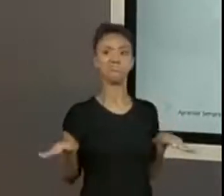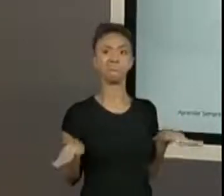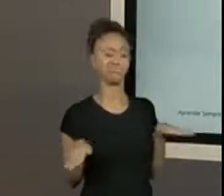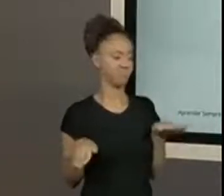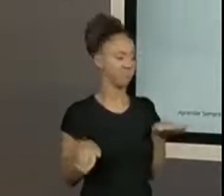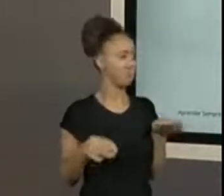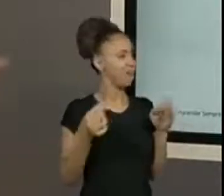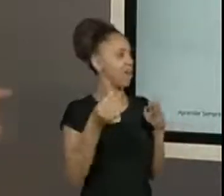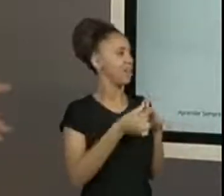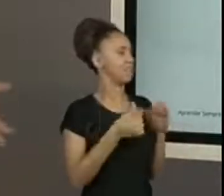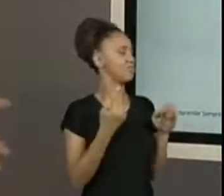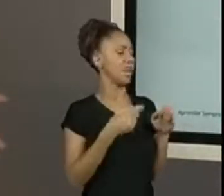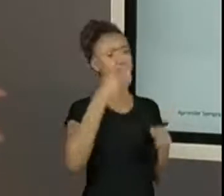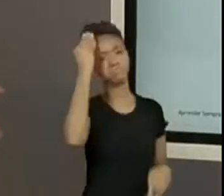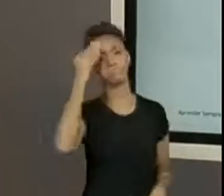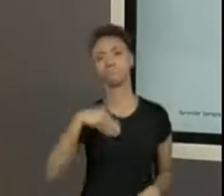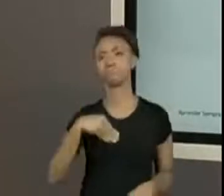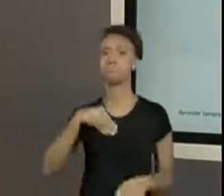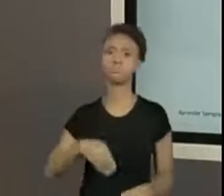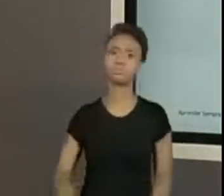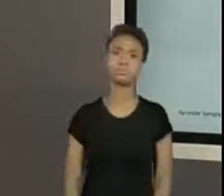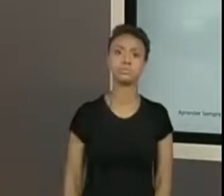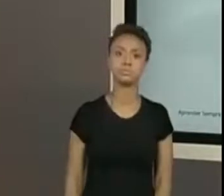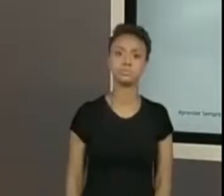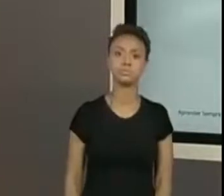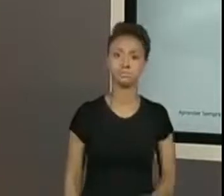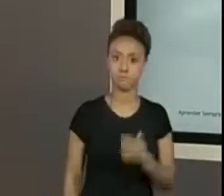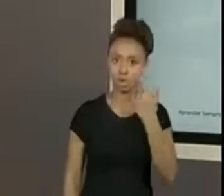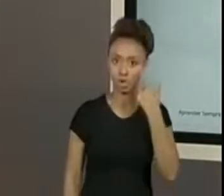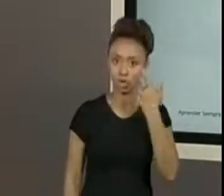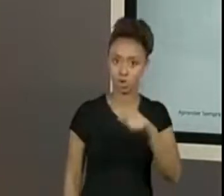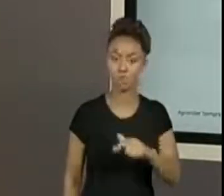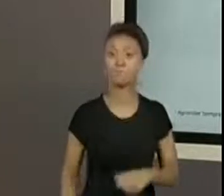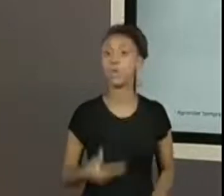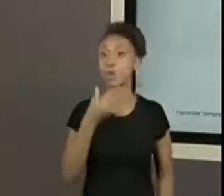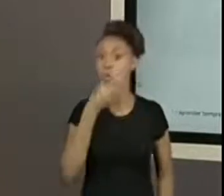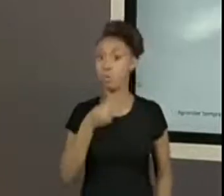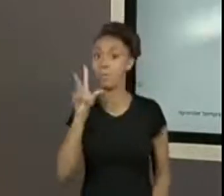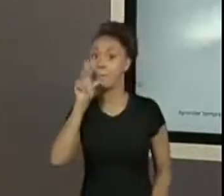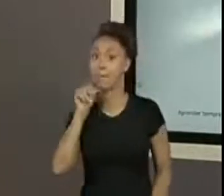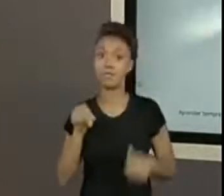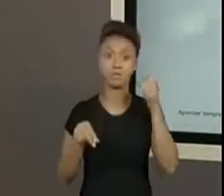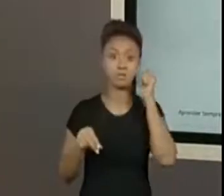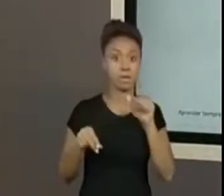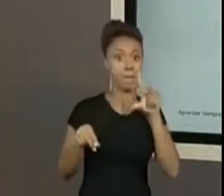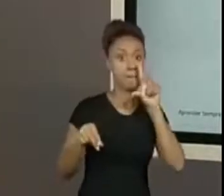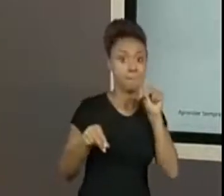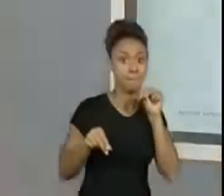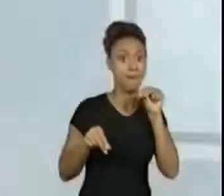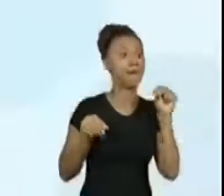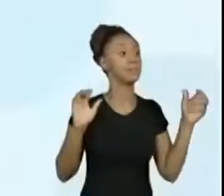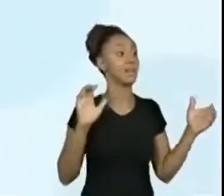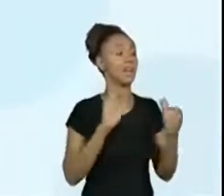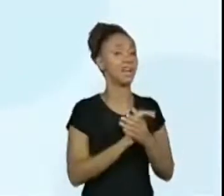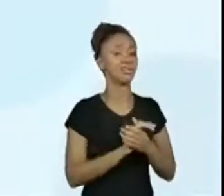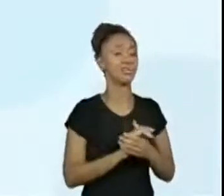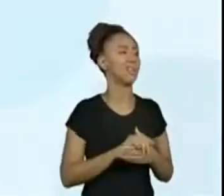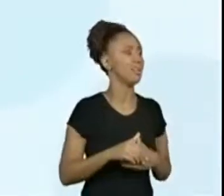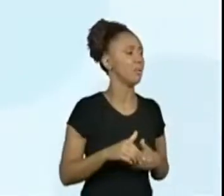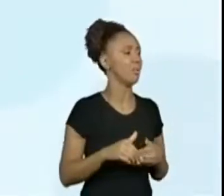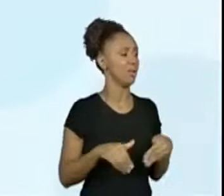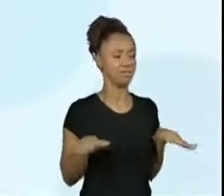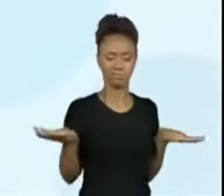grudados, não podia usar a aliança. Vou ler de novo. O pato casou com pata, depois perdeu a esperança,